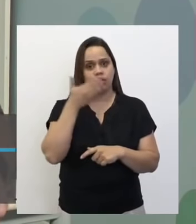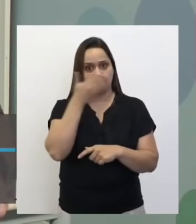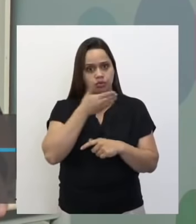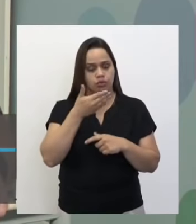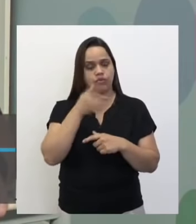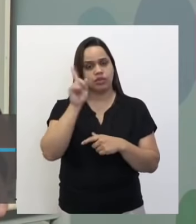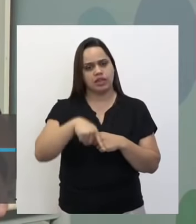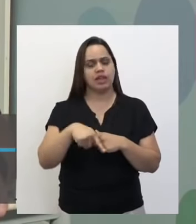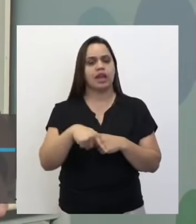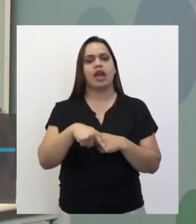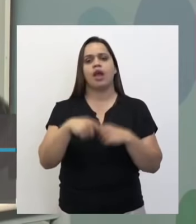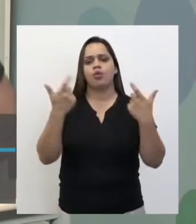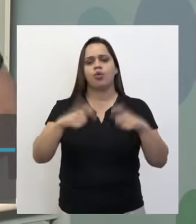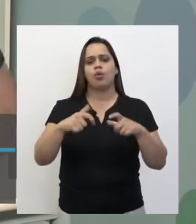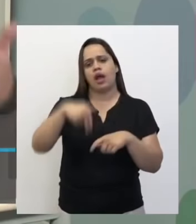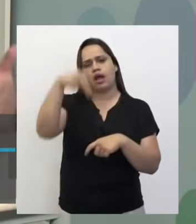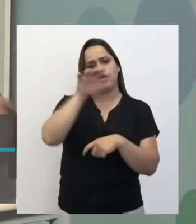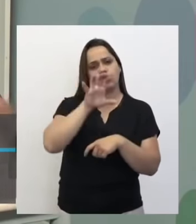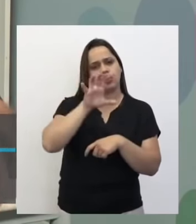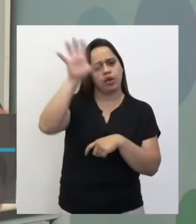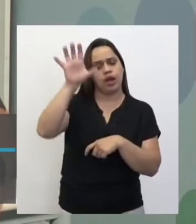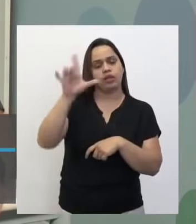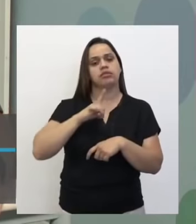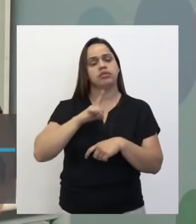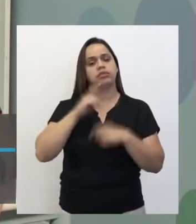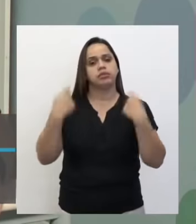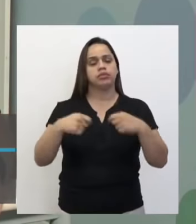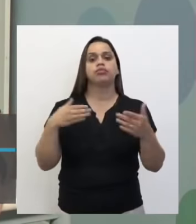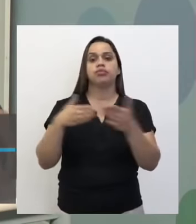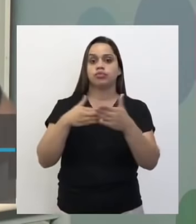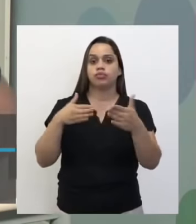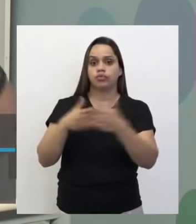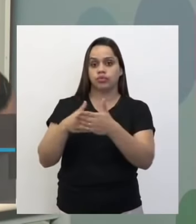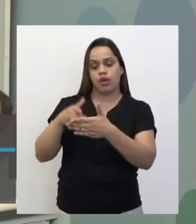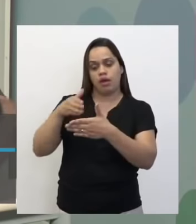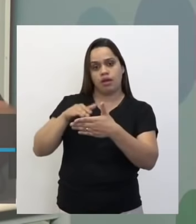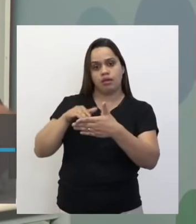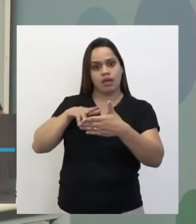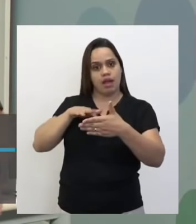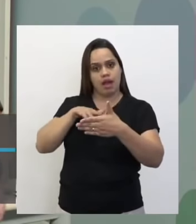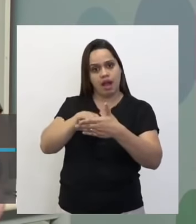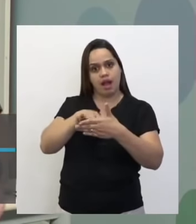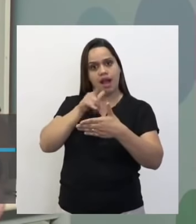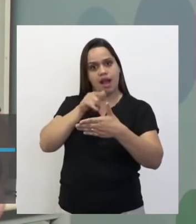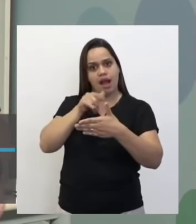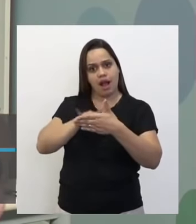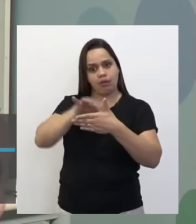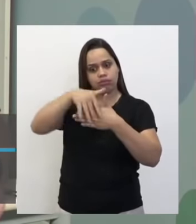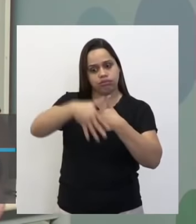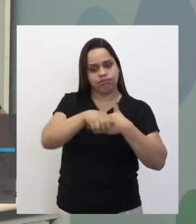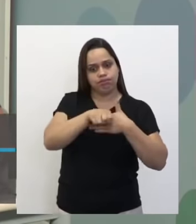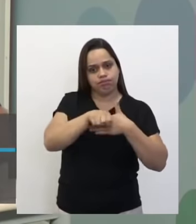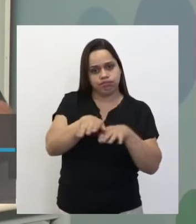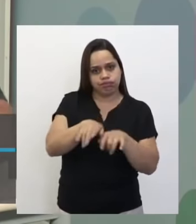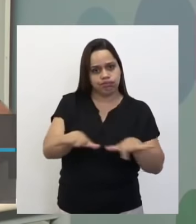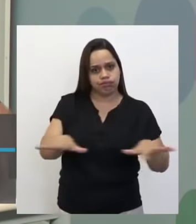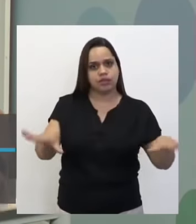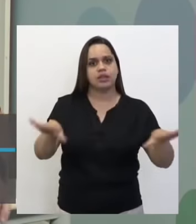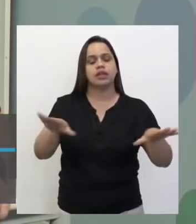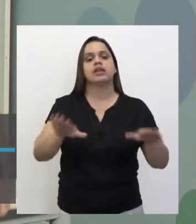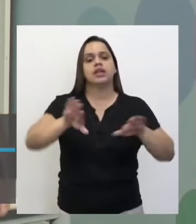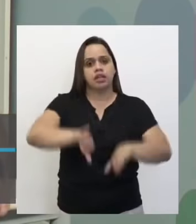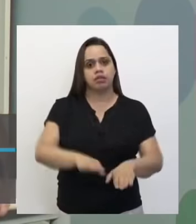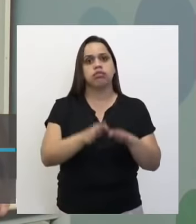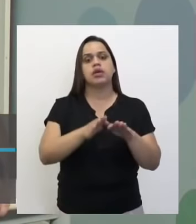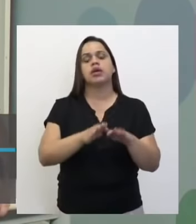nordeste, que aí você tem que construir barragens de água, açudes e outras coisas mais. Agora vamos falar um